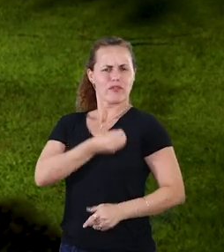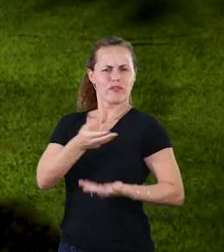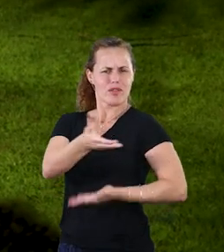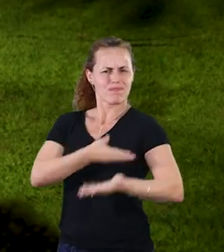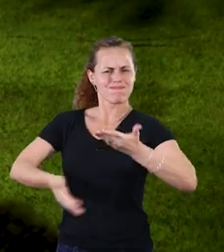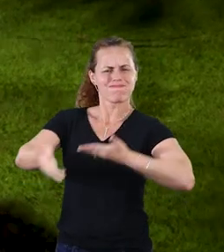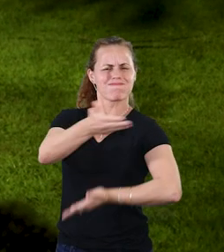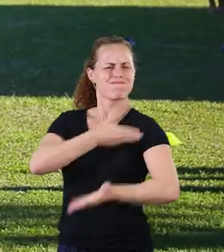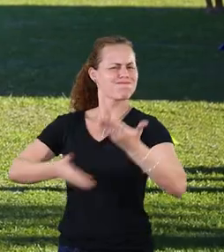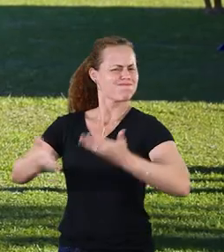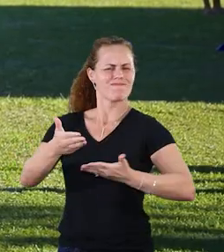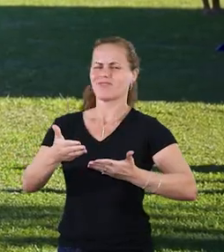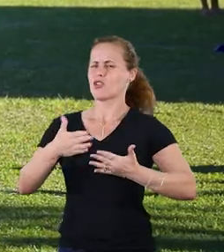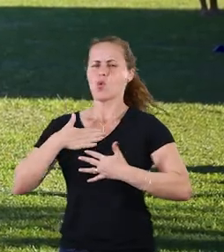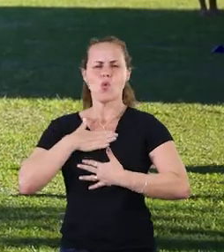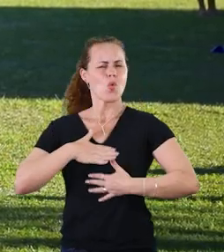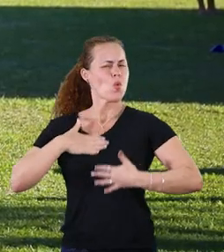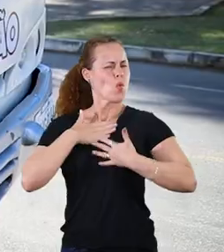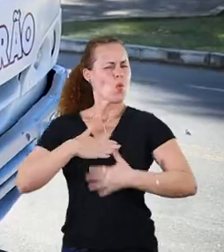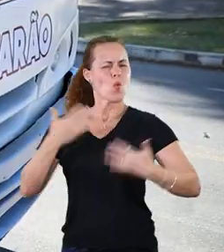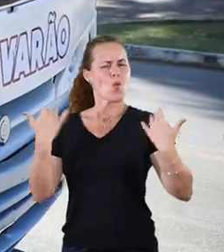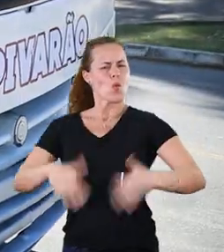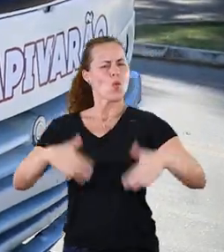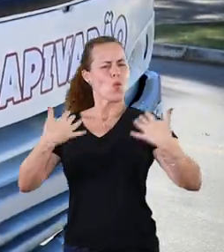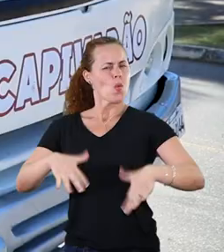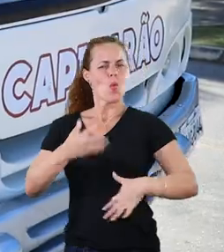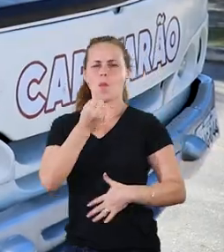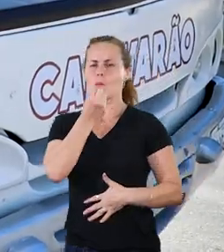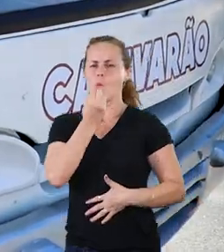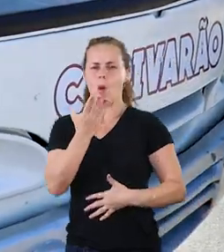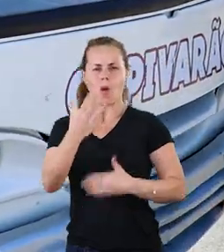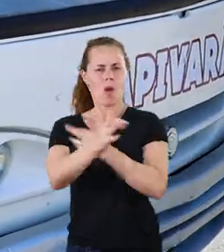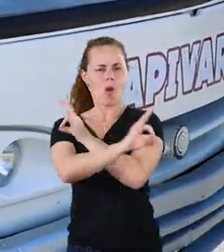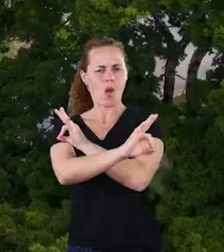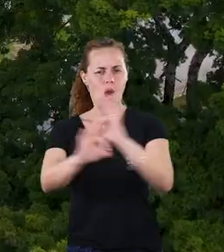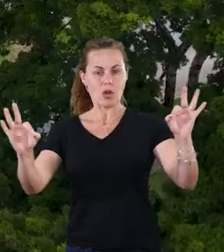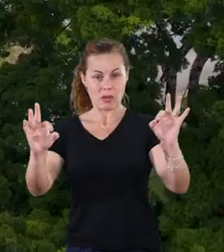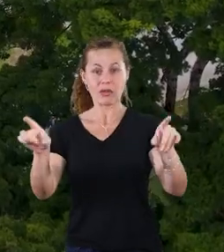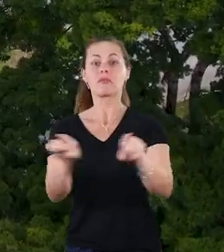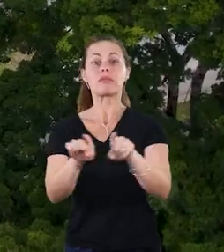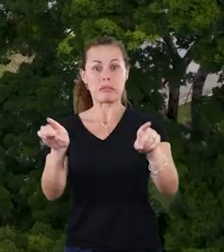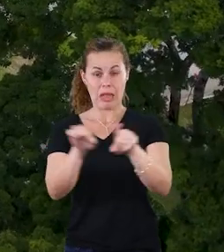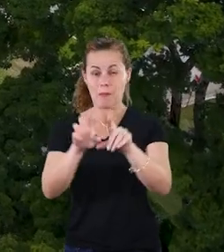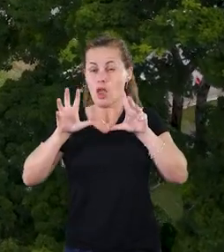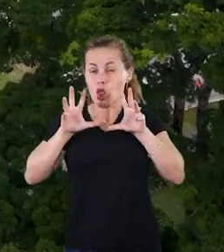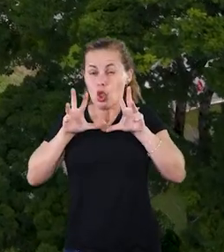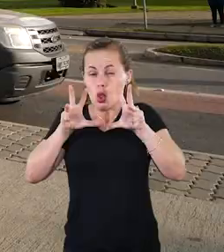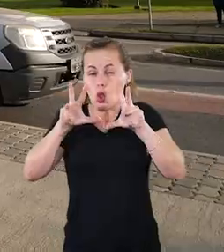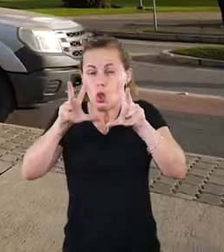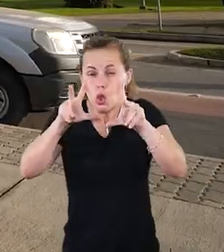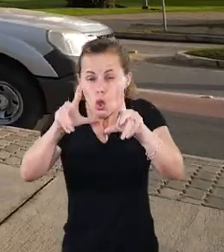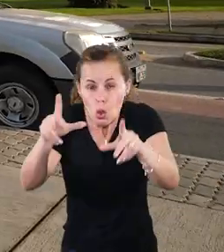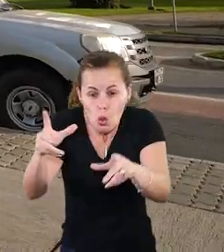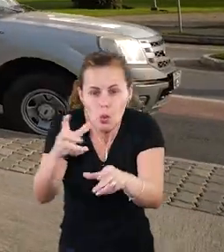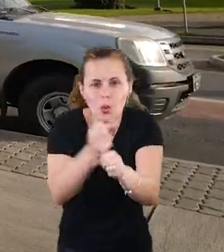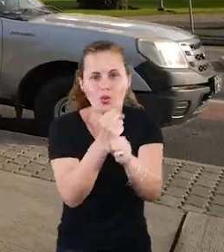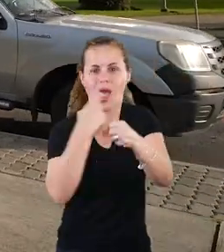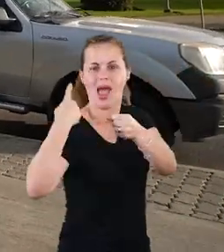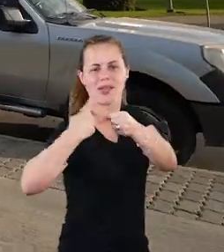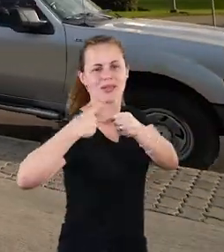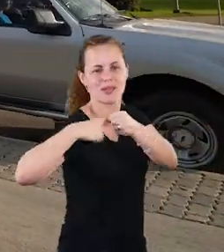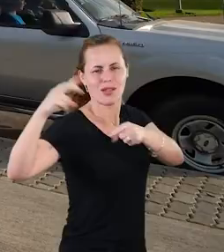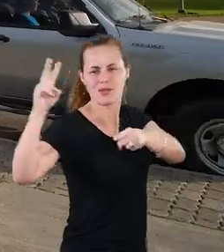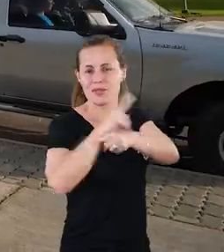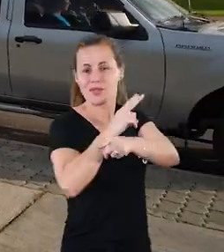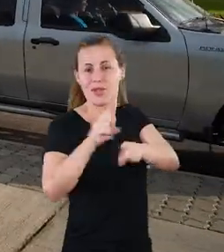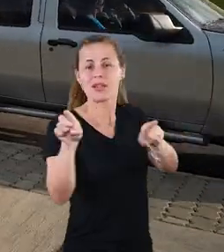a vivência por aqui muito agradável e enriquecedora. Somado a tudo isso, a cidade